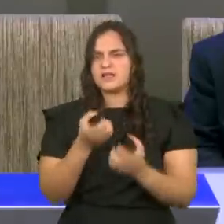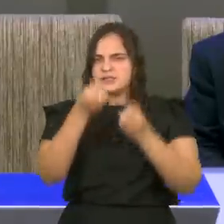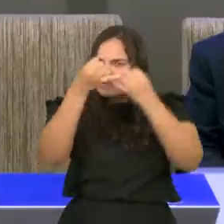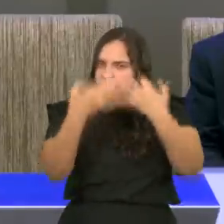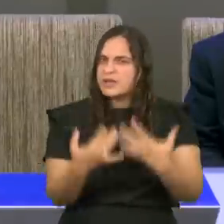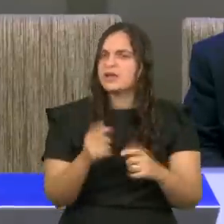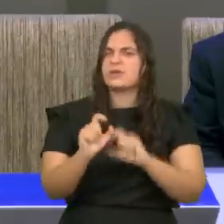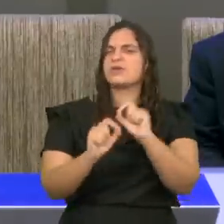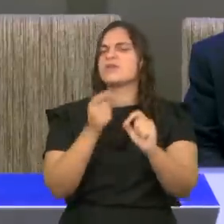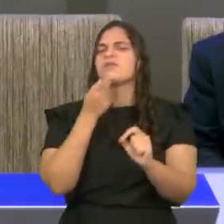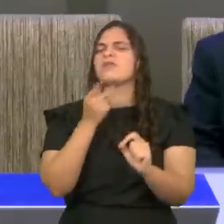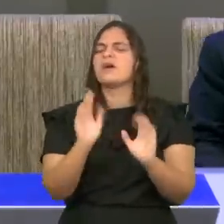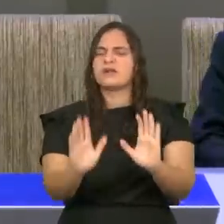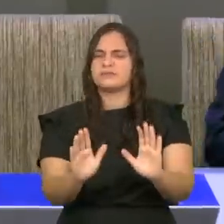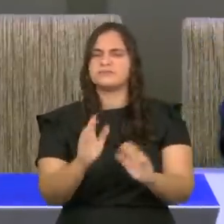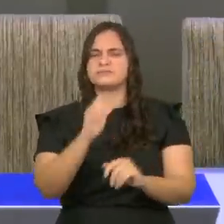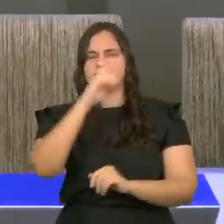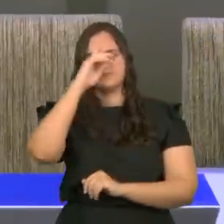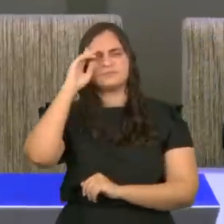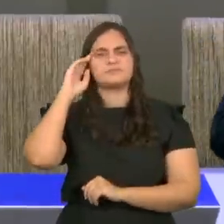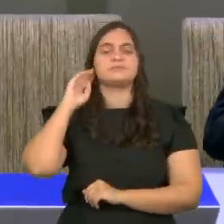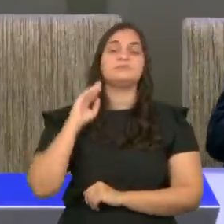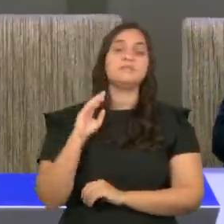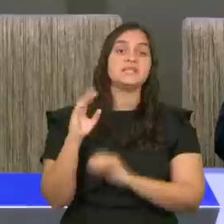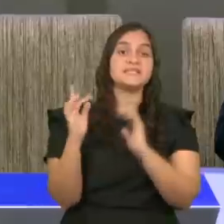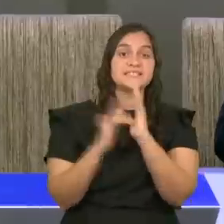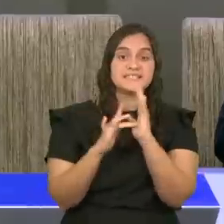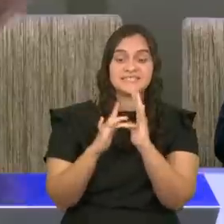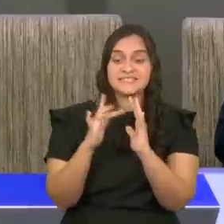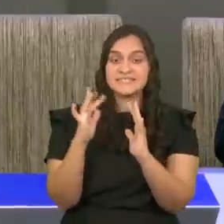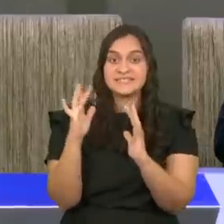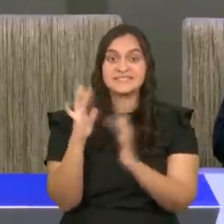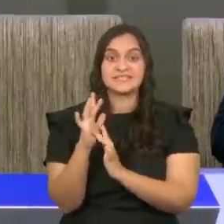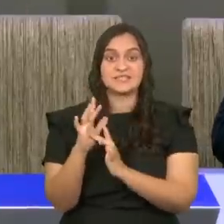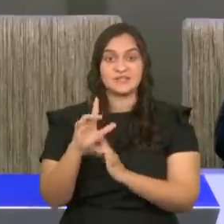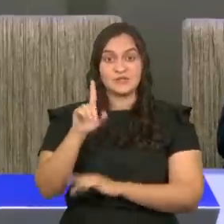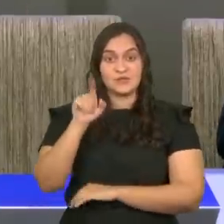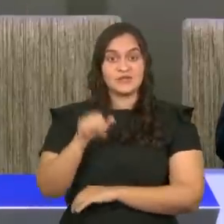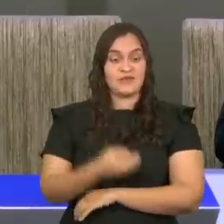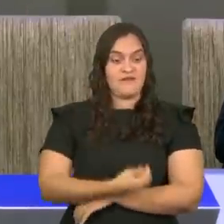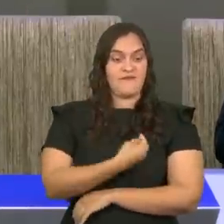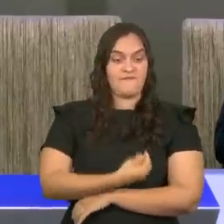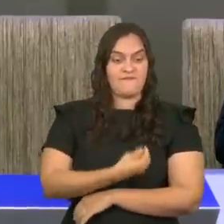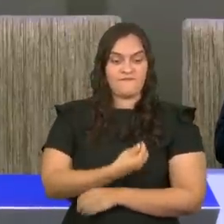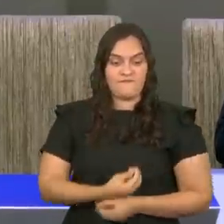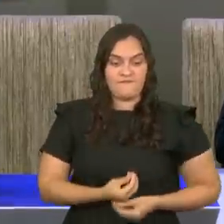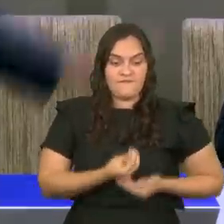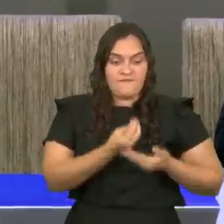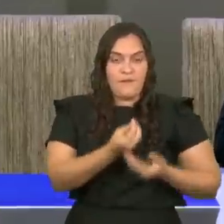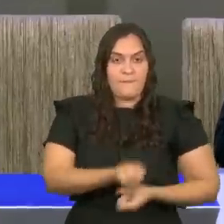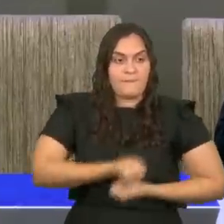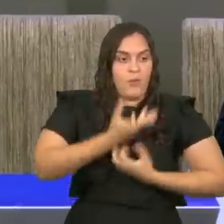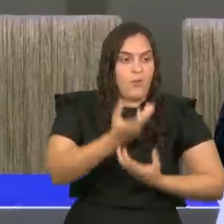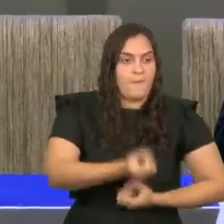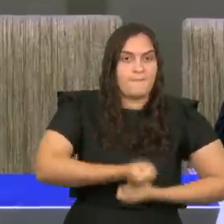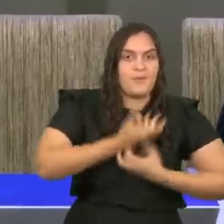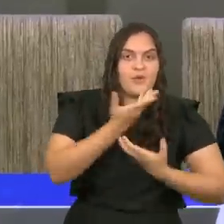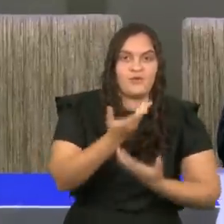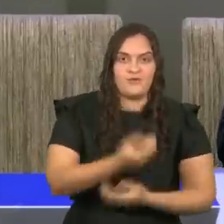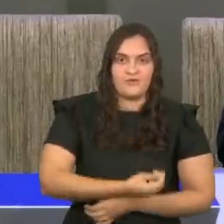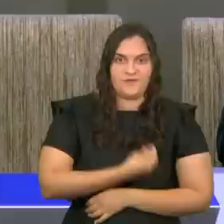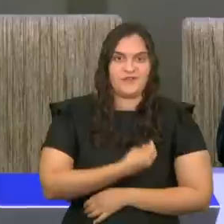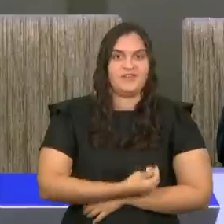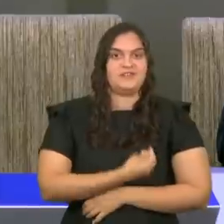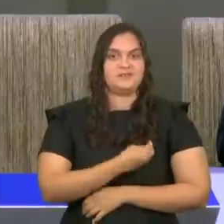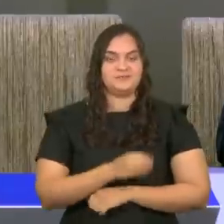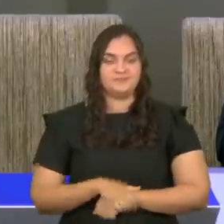Ele está dizendo, olha, a fonte da vida está em Jesus. Aleluia!